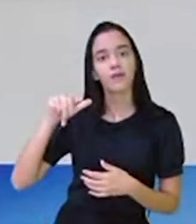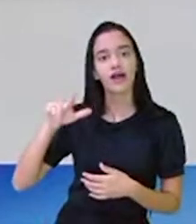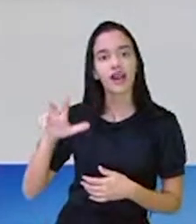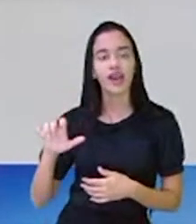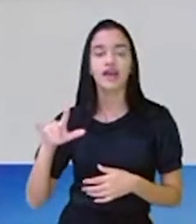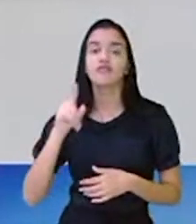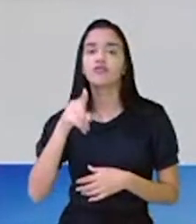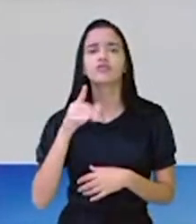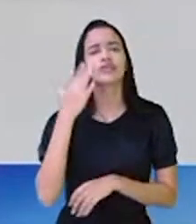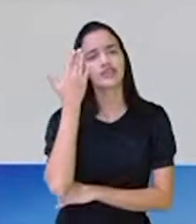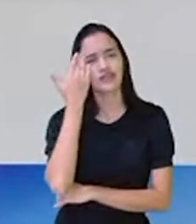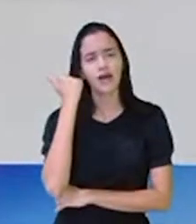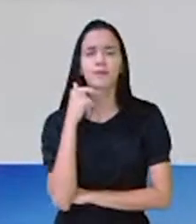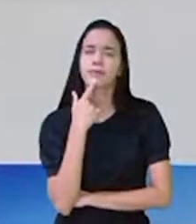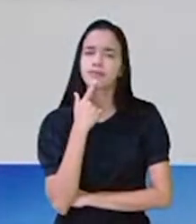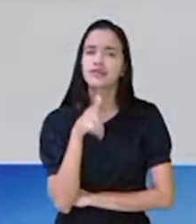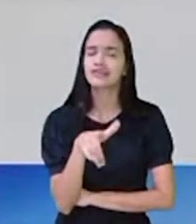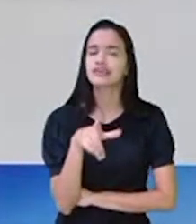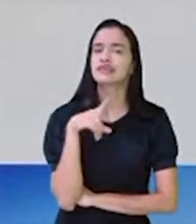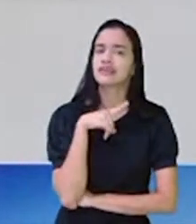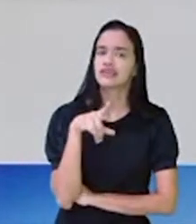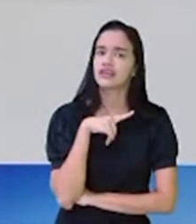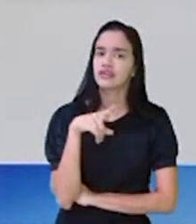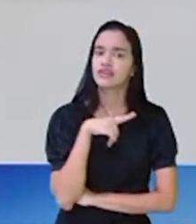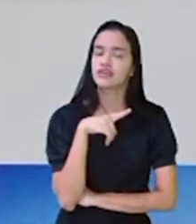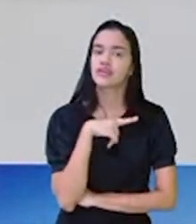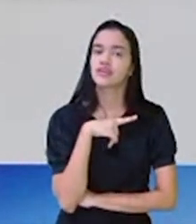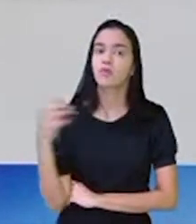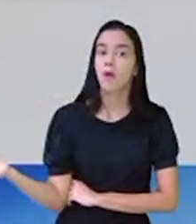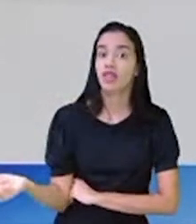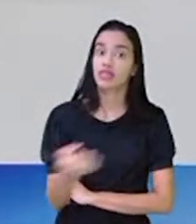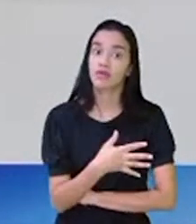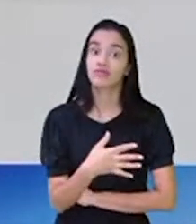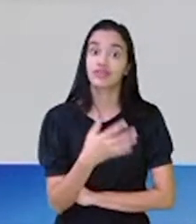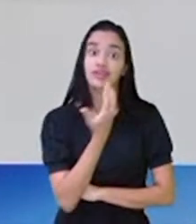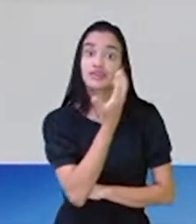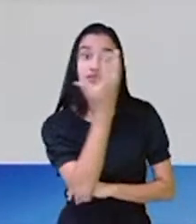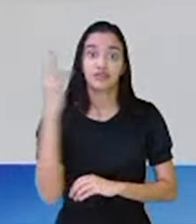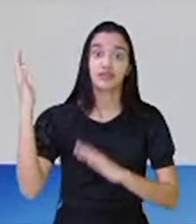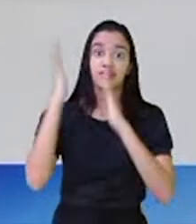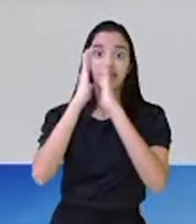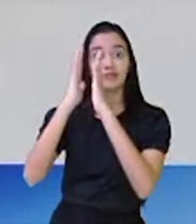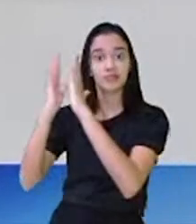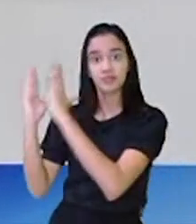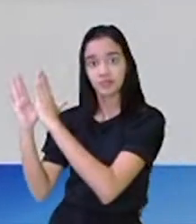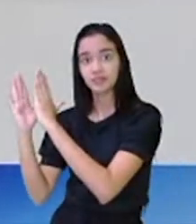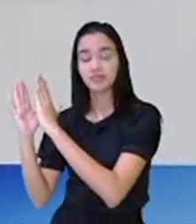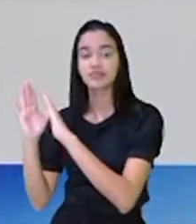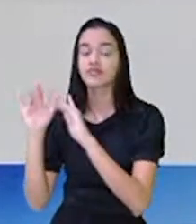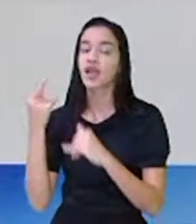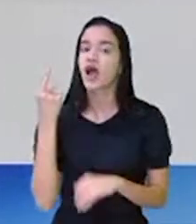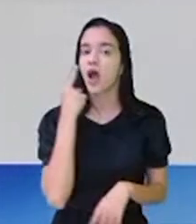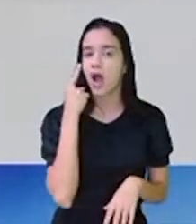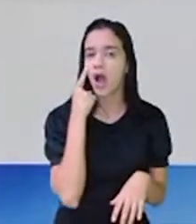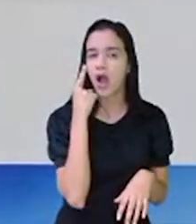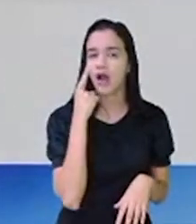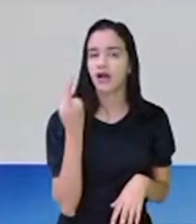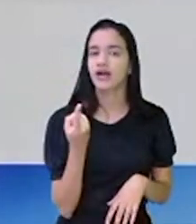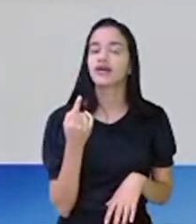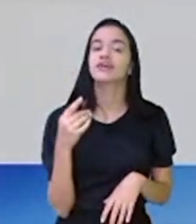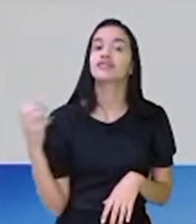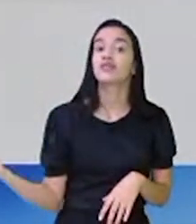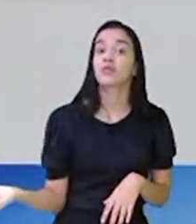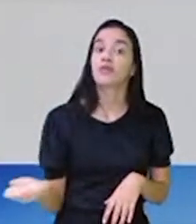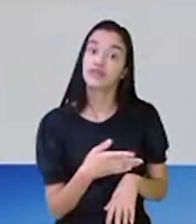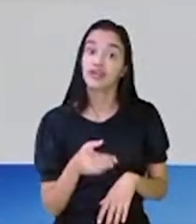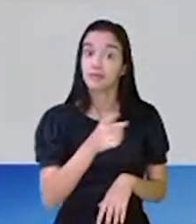sabia, professora, que está tendo uma novidade agora na árvore de livros? A árvore de livros, gente, olha, essa novidade é para